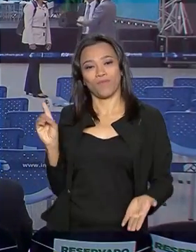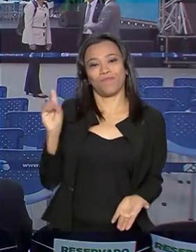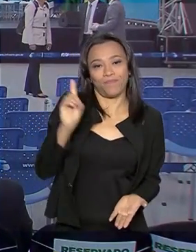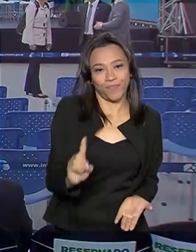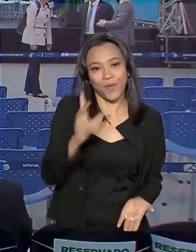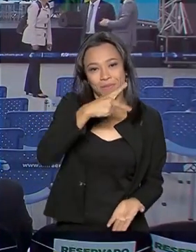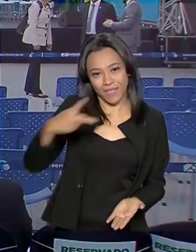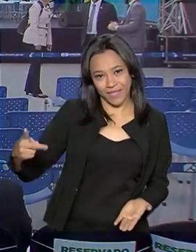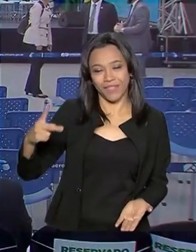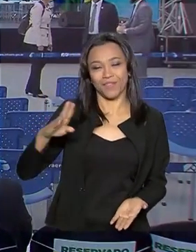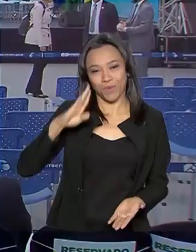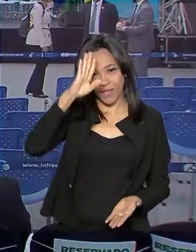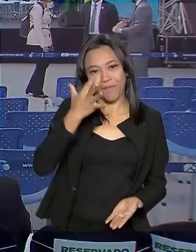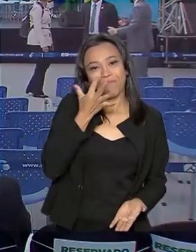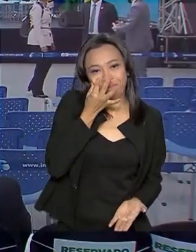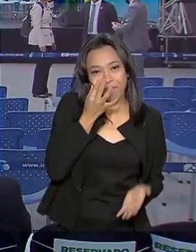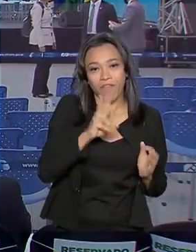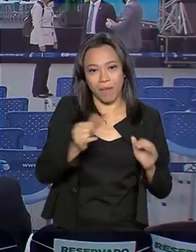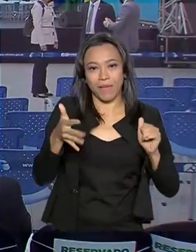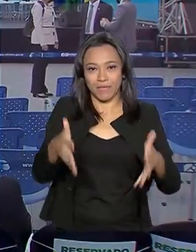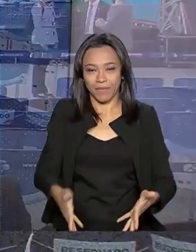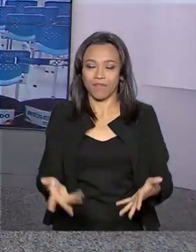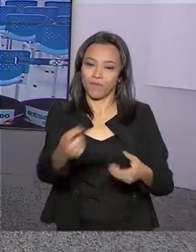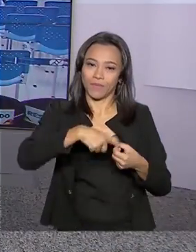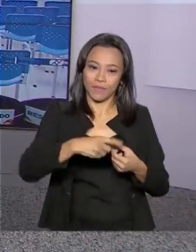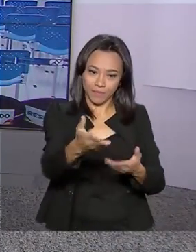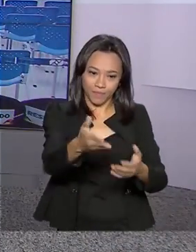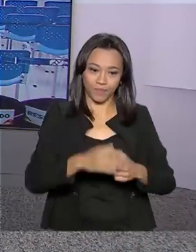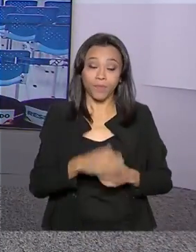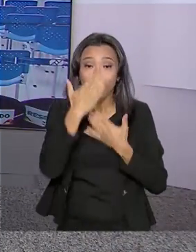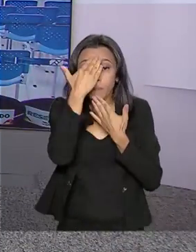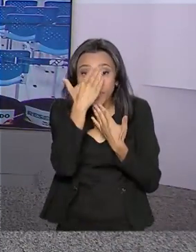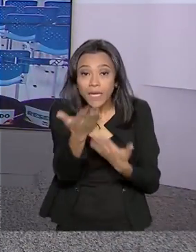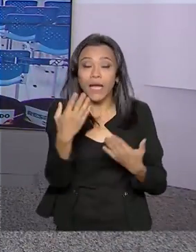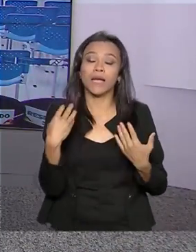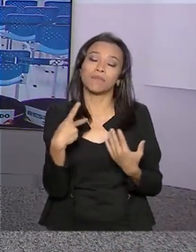presidente Jair Bolsonaro. Voltamos ao estúdio. Tá certo, Luana. Muito obrigada pela sua participação.